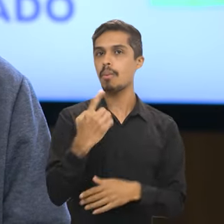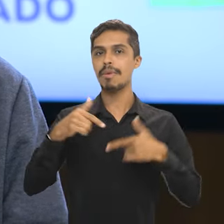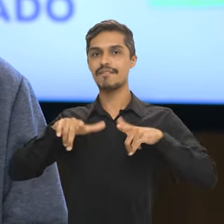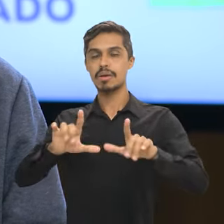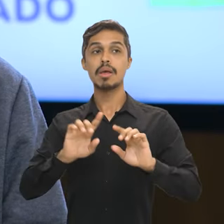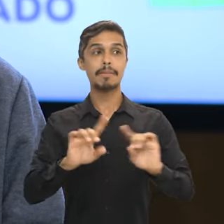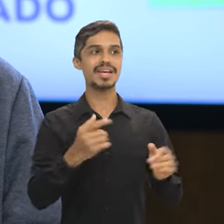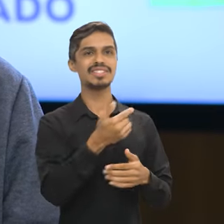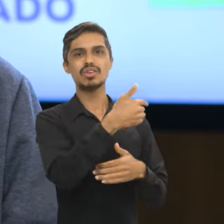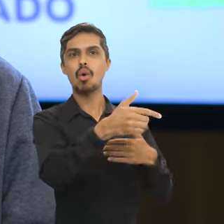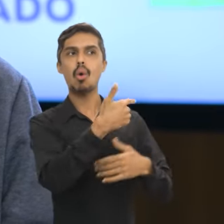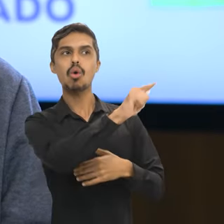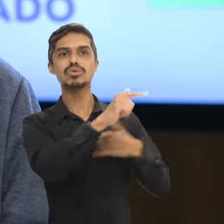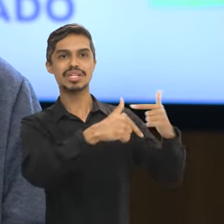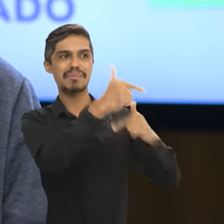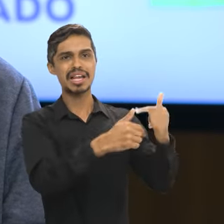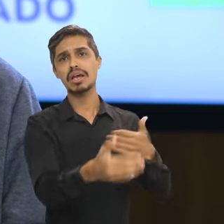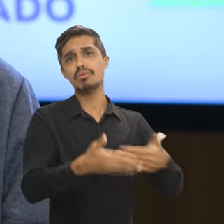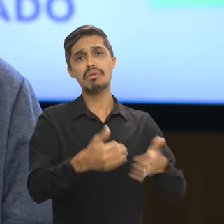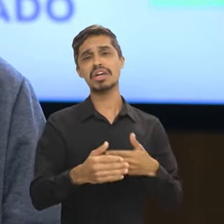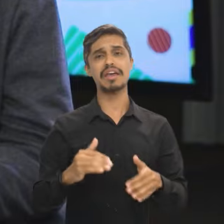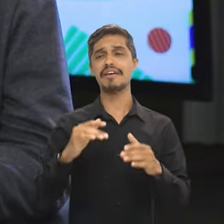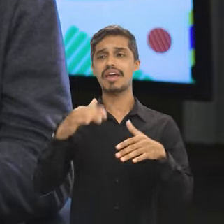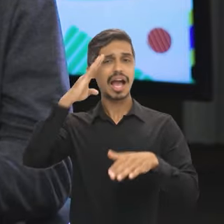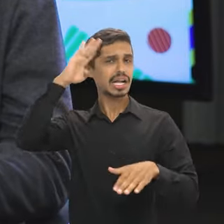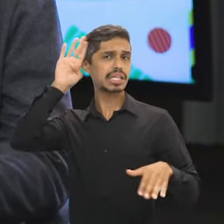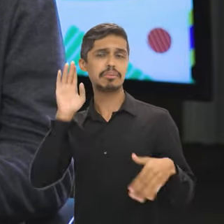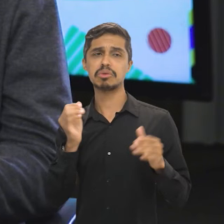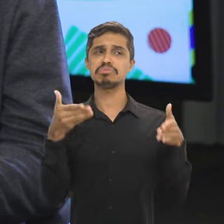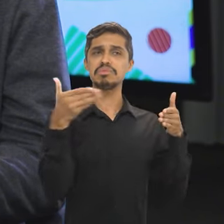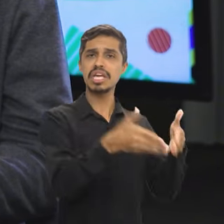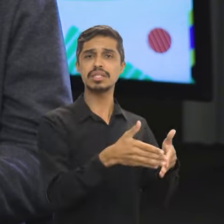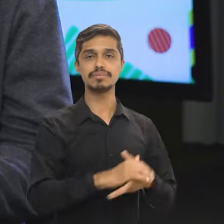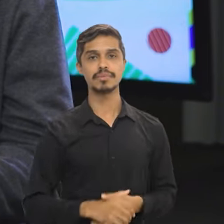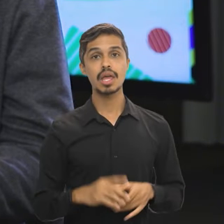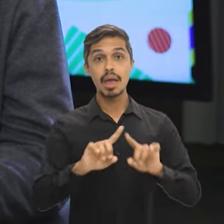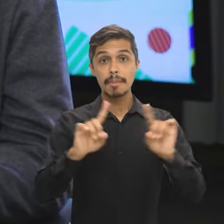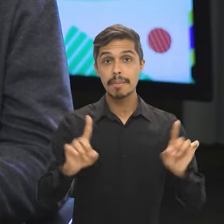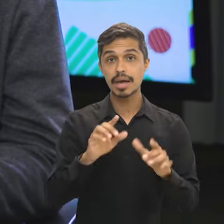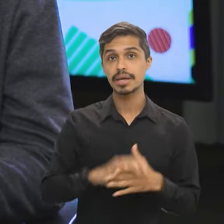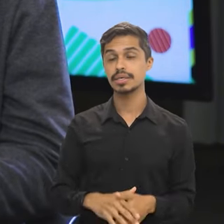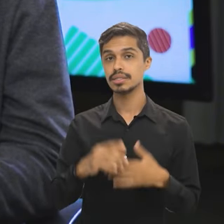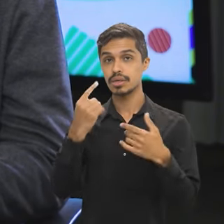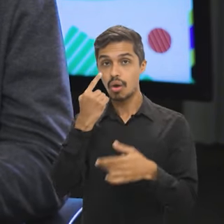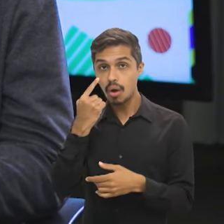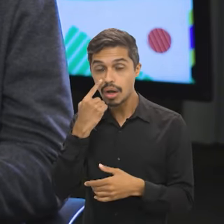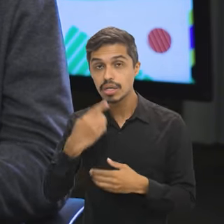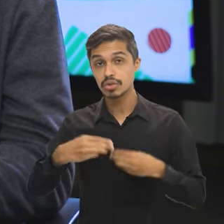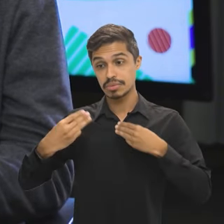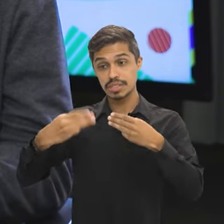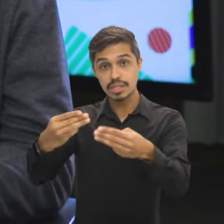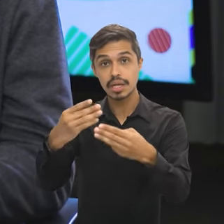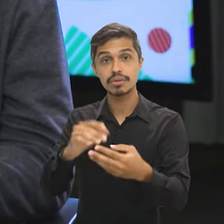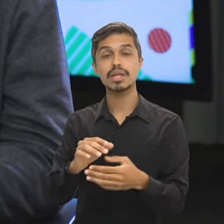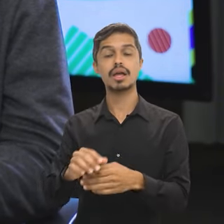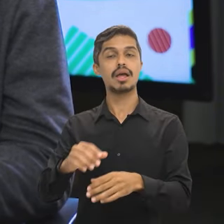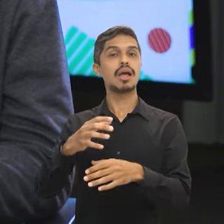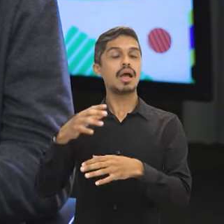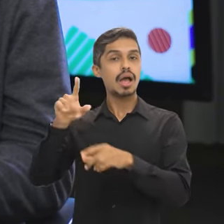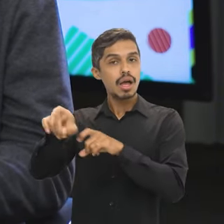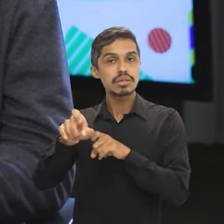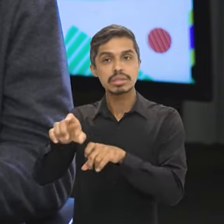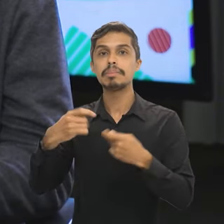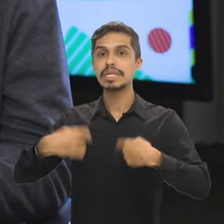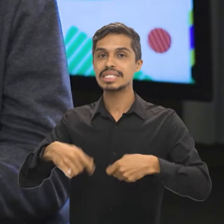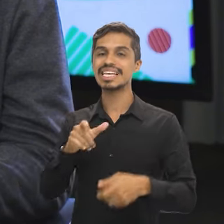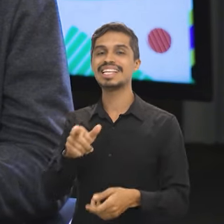Alguns cargos têm isso. Outros cargos são para qualquer formação. Para os cargos de nível médio, eu só chamo a atenção para os cargos do Ministério da